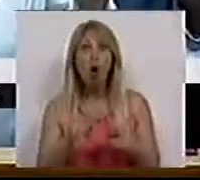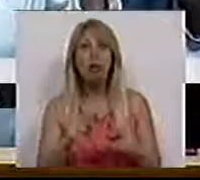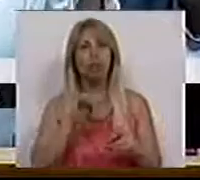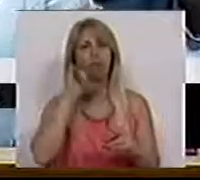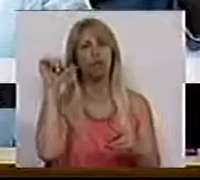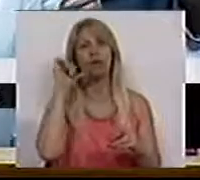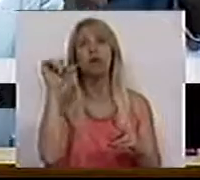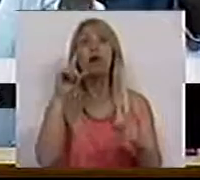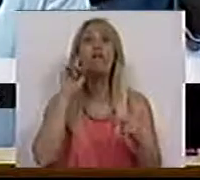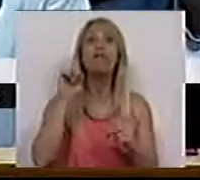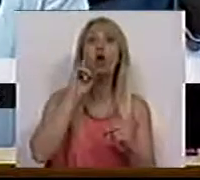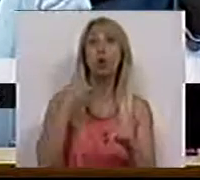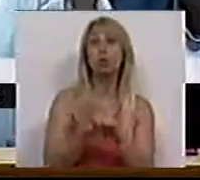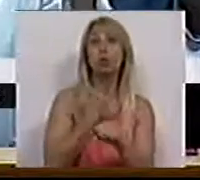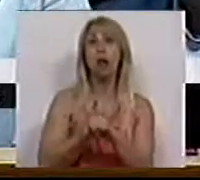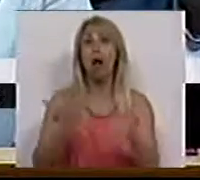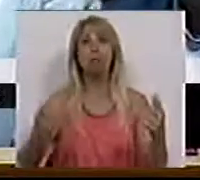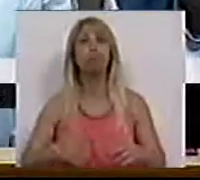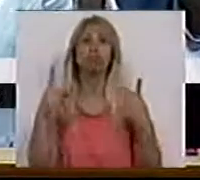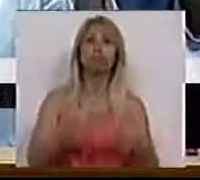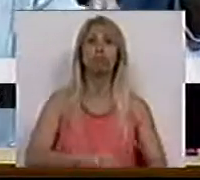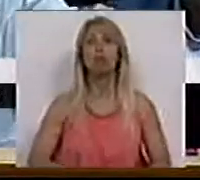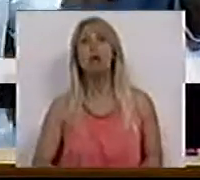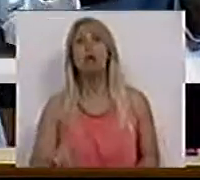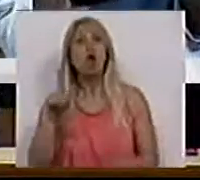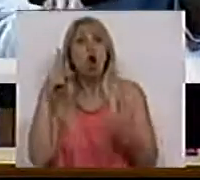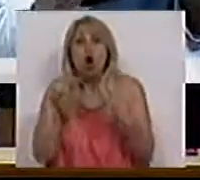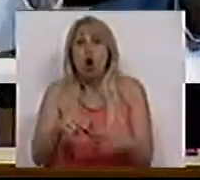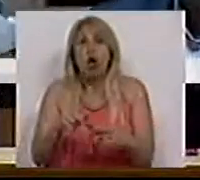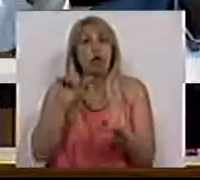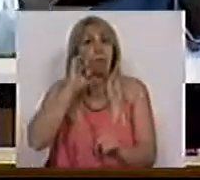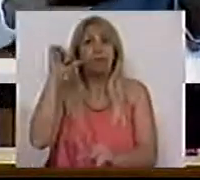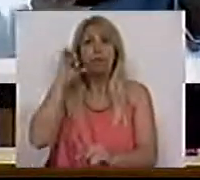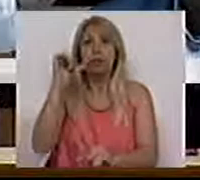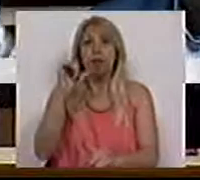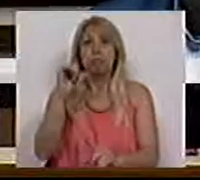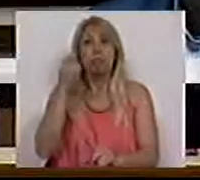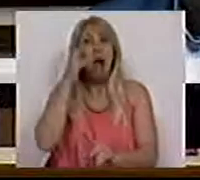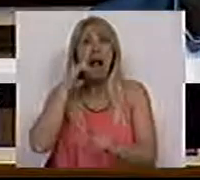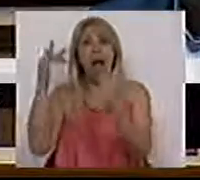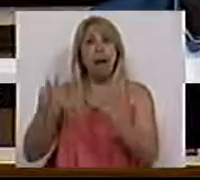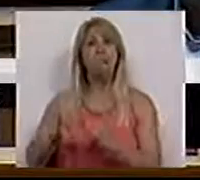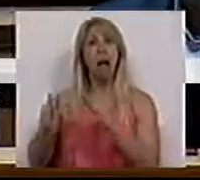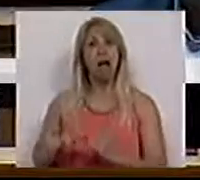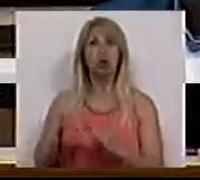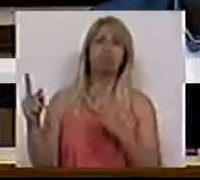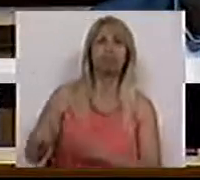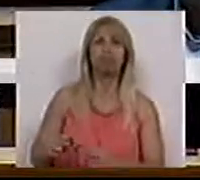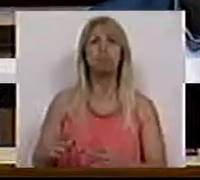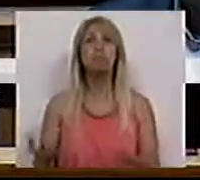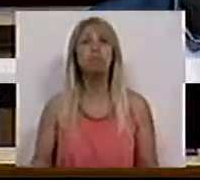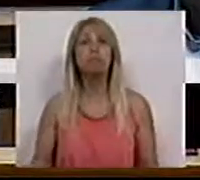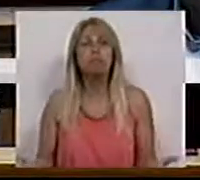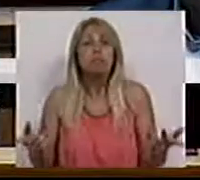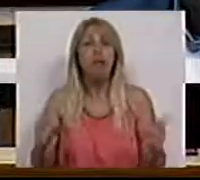sempre, no valor do trabalho, os cortes são sempre para os de baixo. E é esta que é a